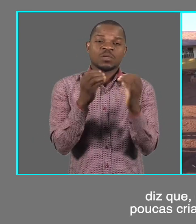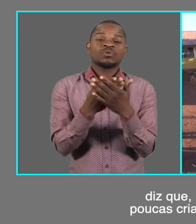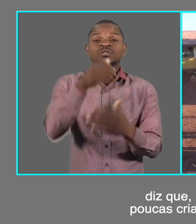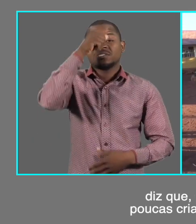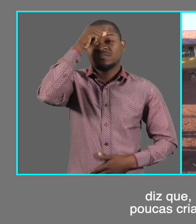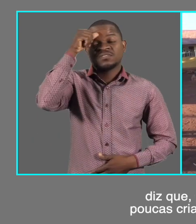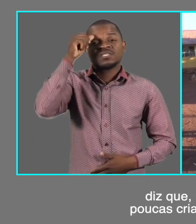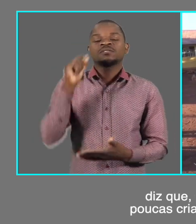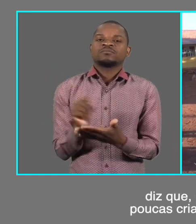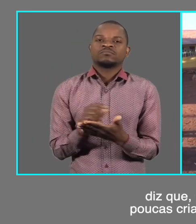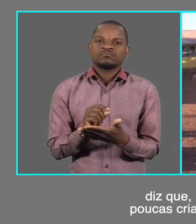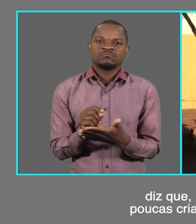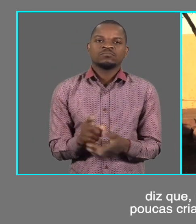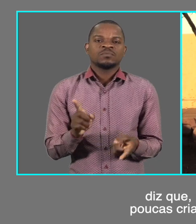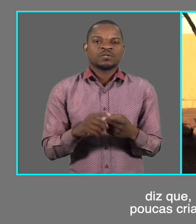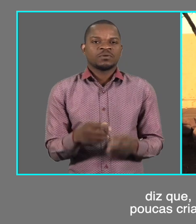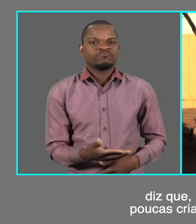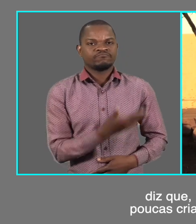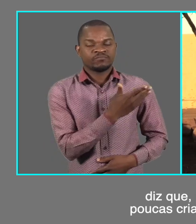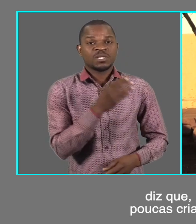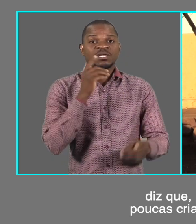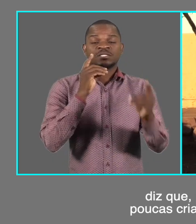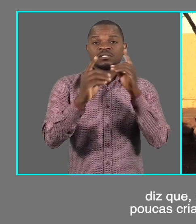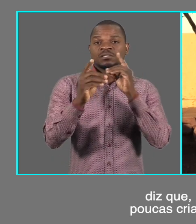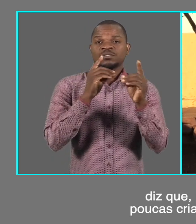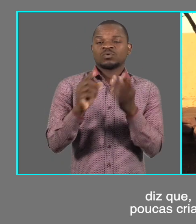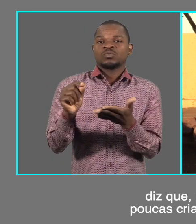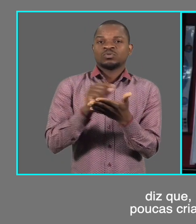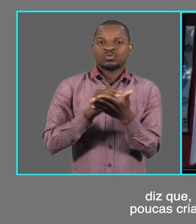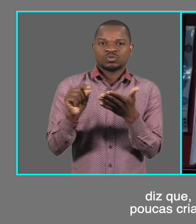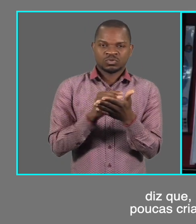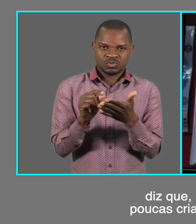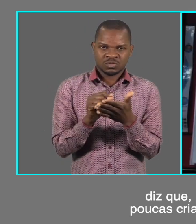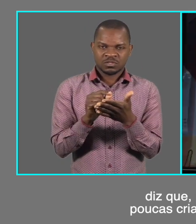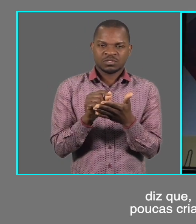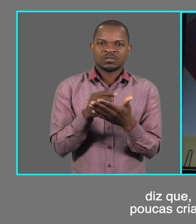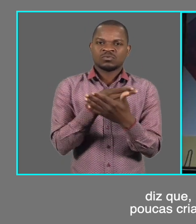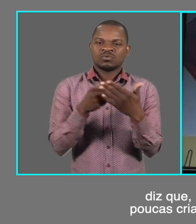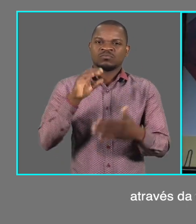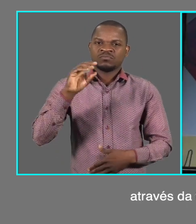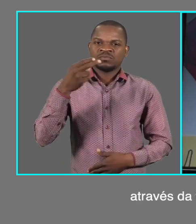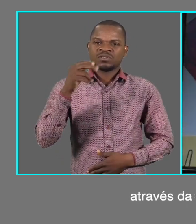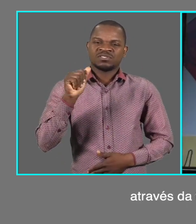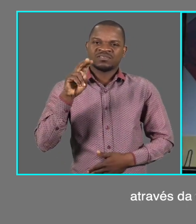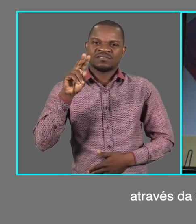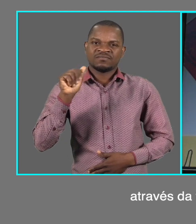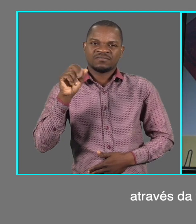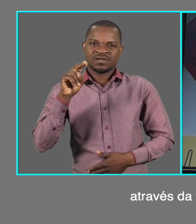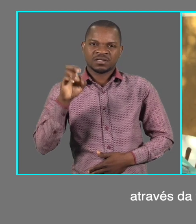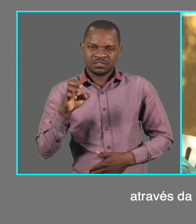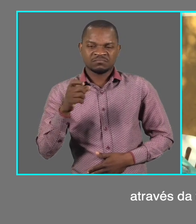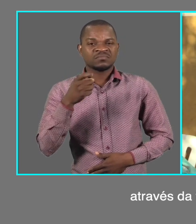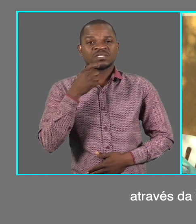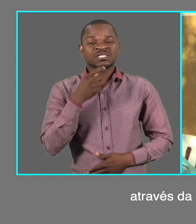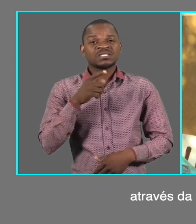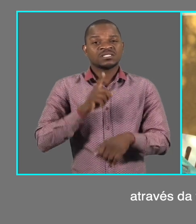que, neste período de Covid-19, poucas crianças acompanham as aulas através de televisão.